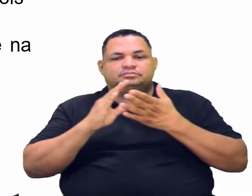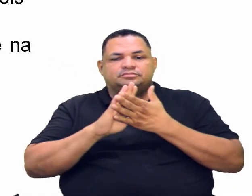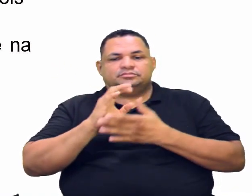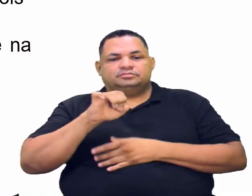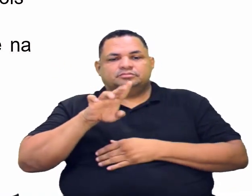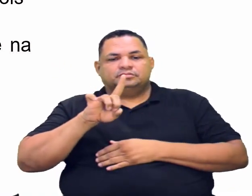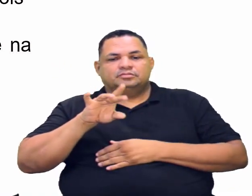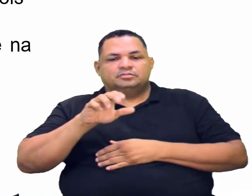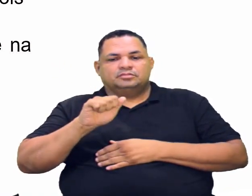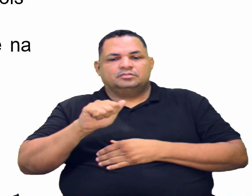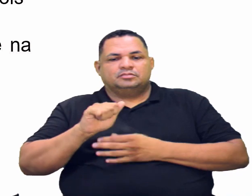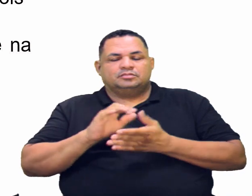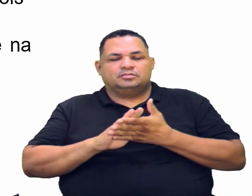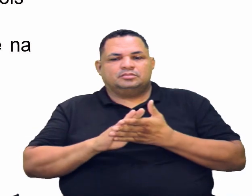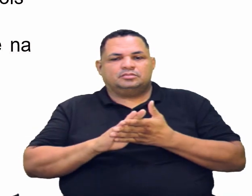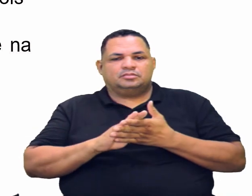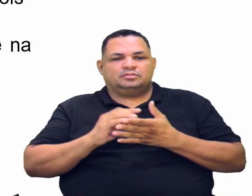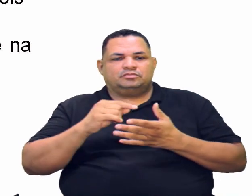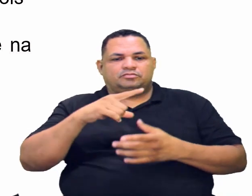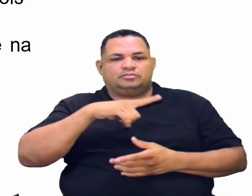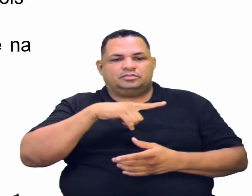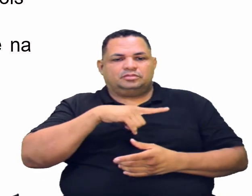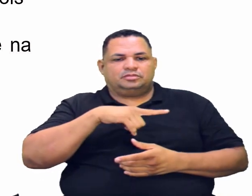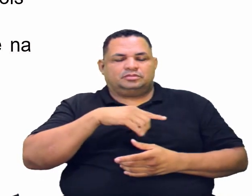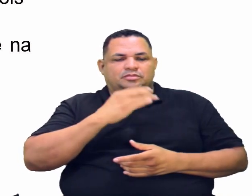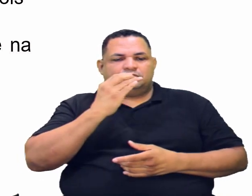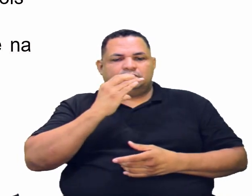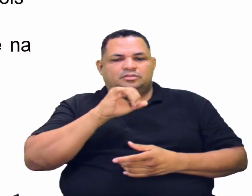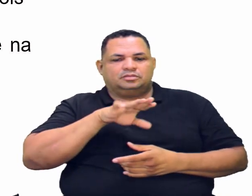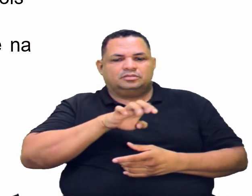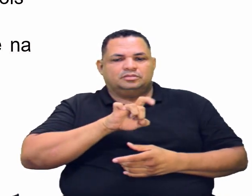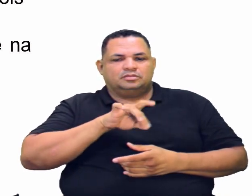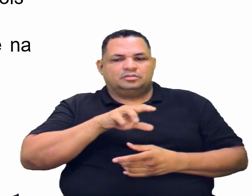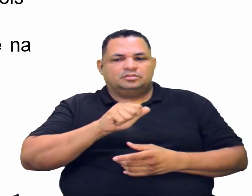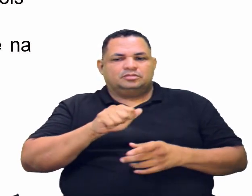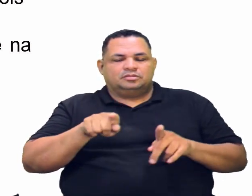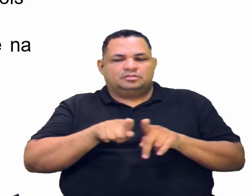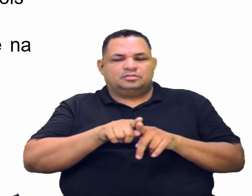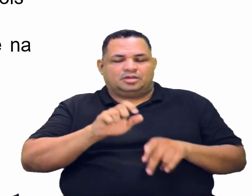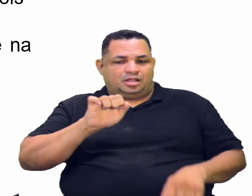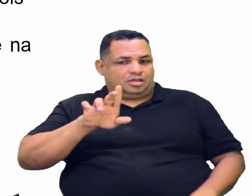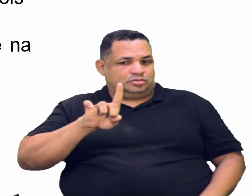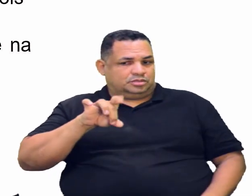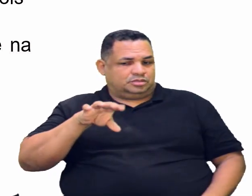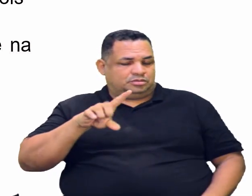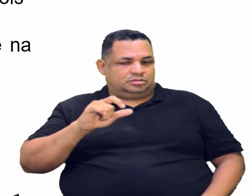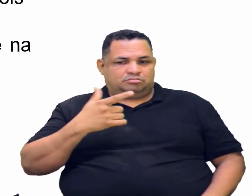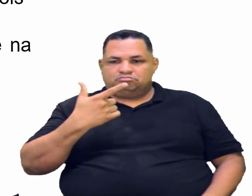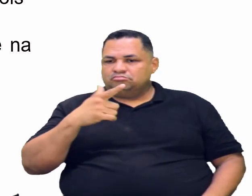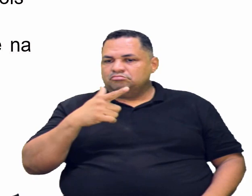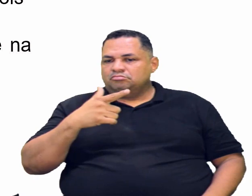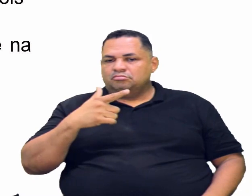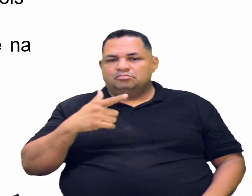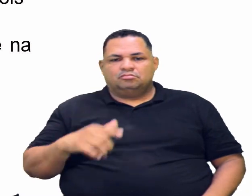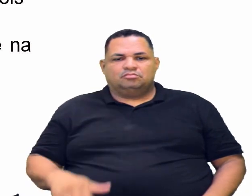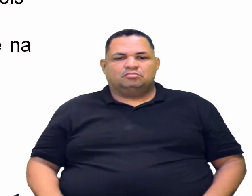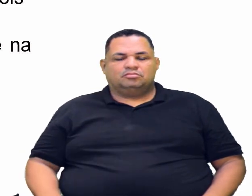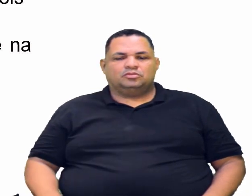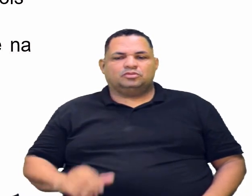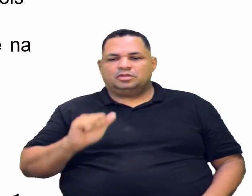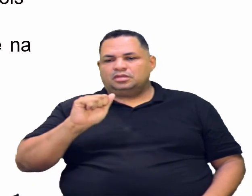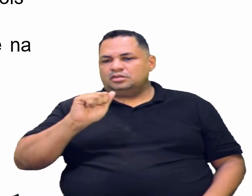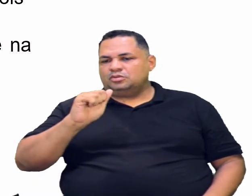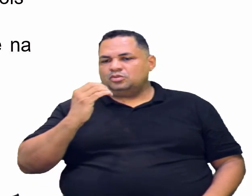carbonila está presente apenas na acetona e no aldeído, não está presente no